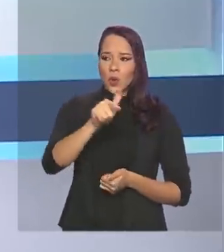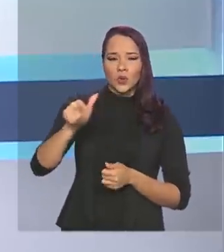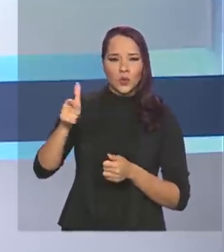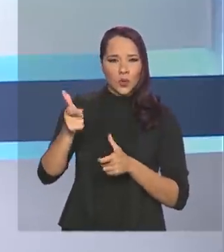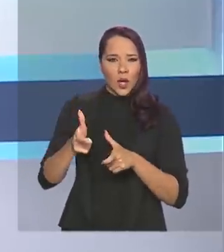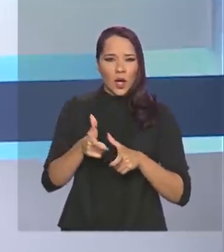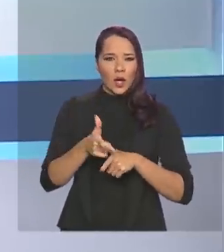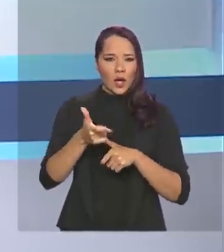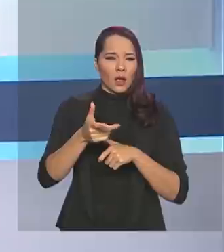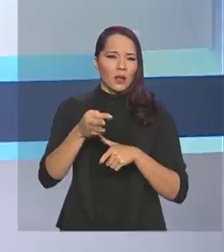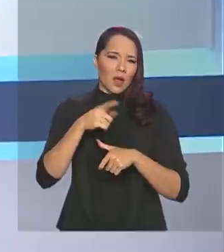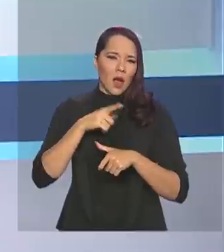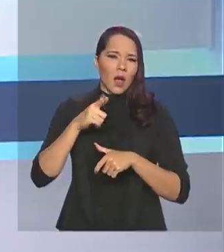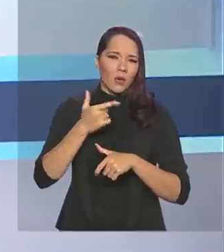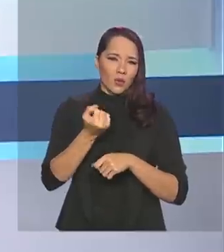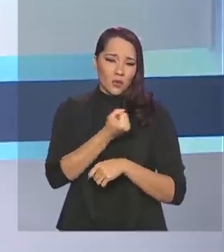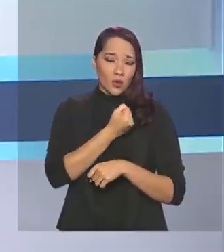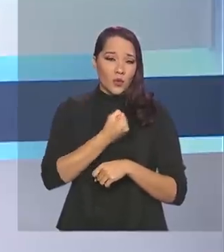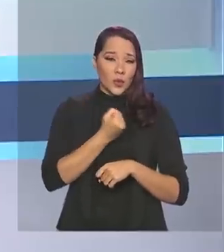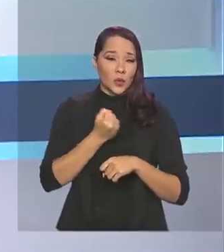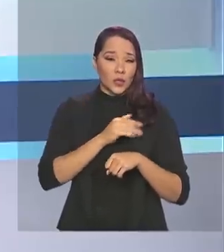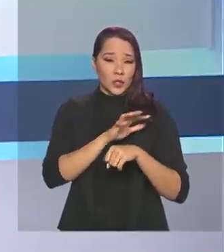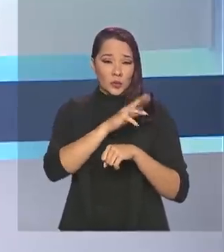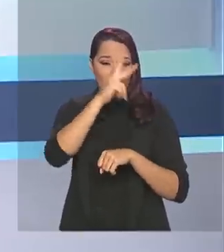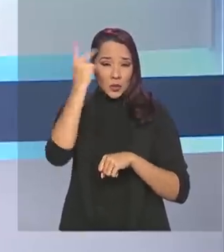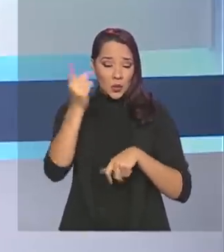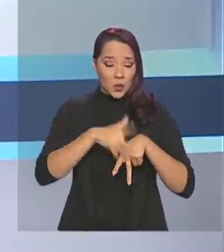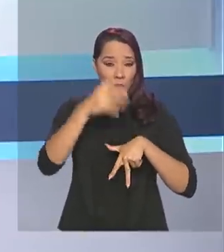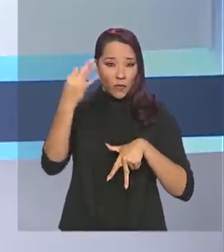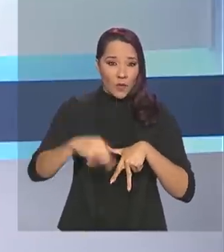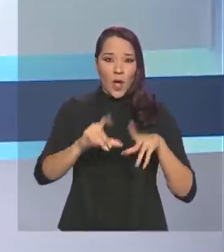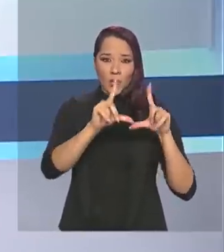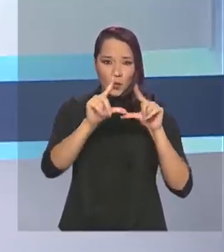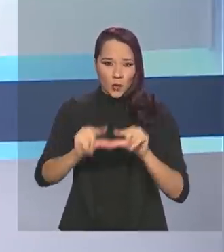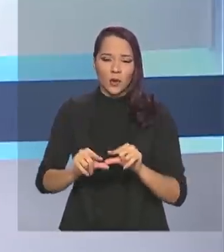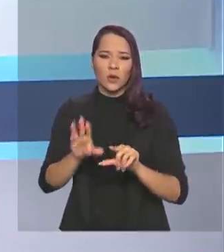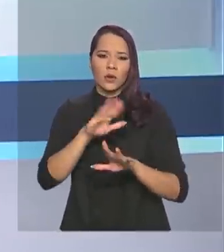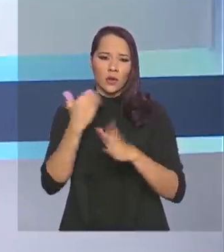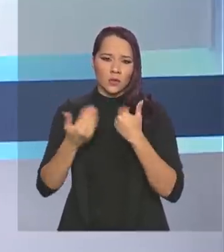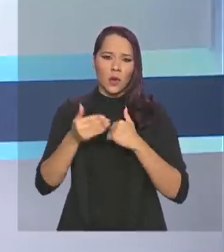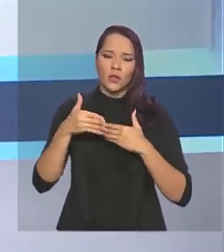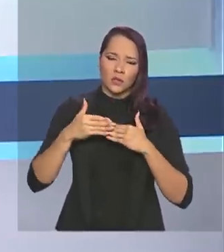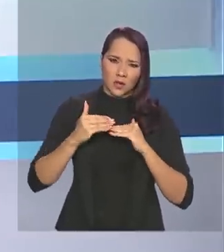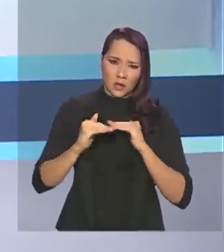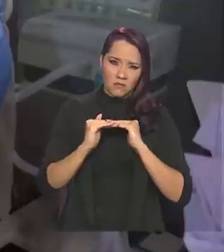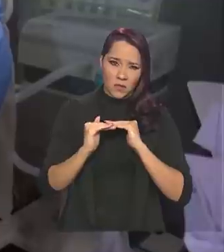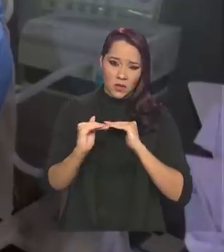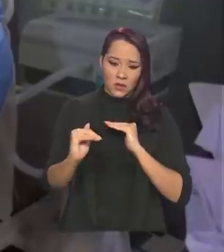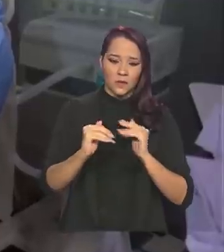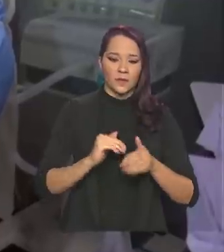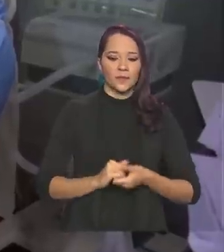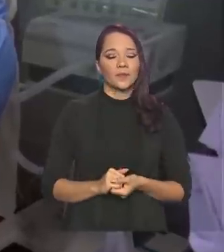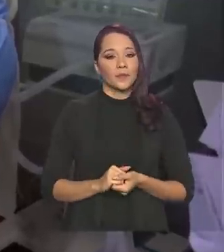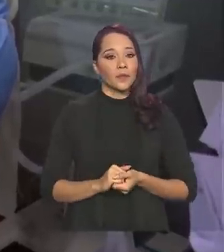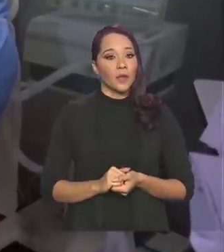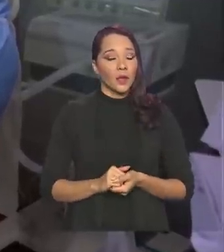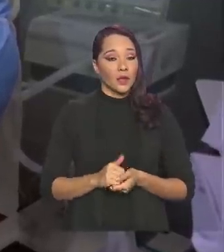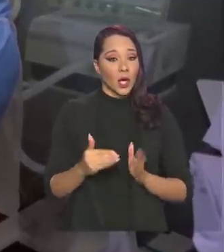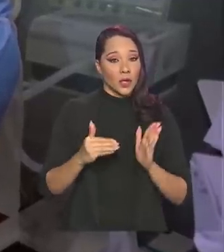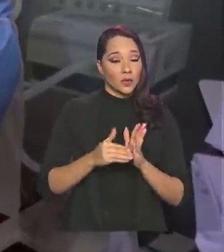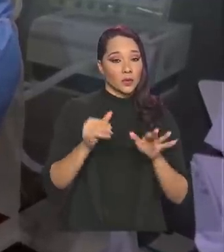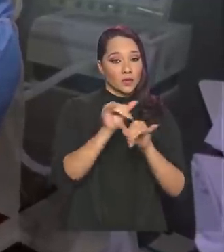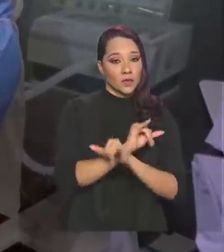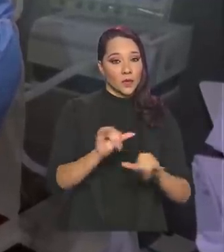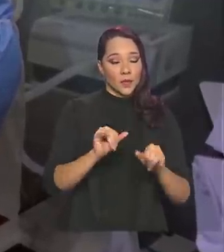óbitos apresentou queda nas últimas semanas e as mortes têm se mantido estáveis. Os últimos dados do